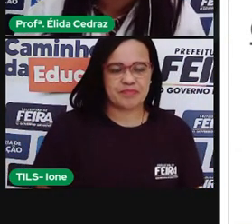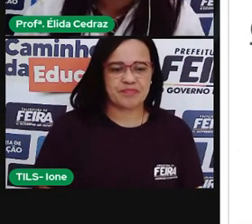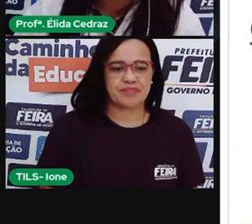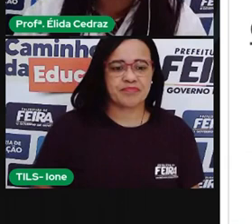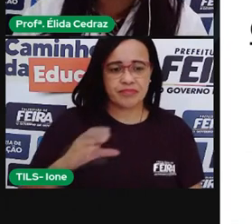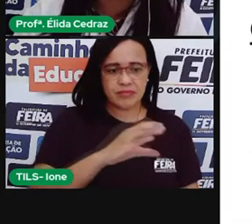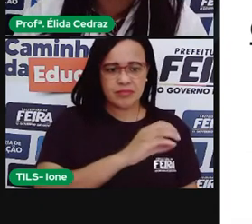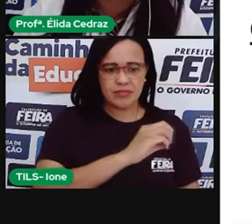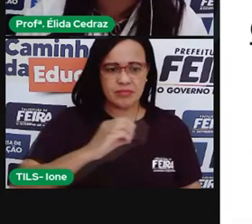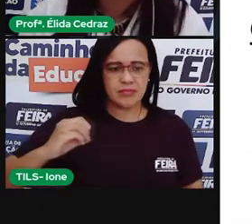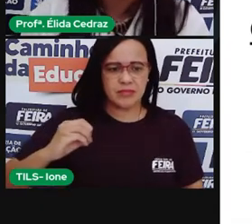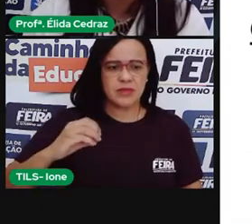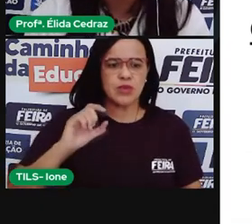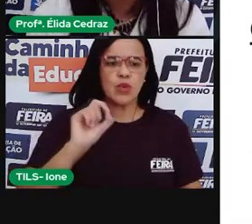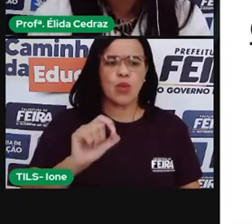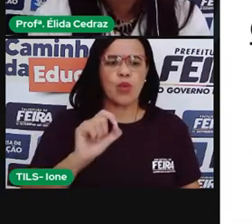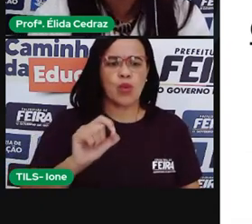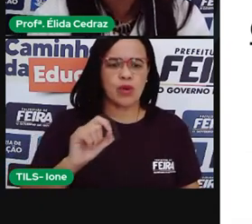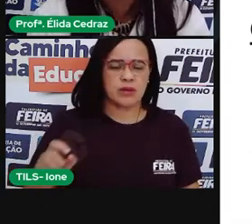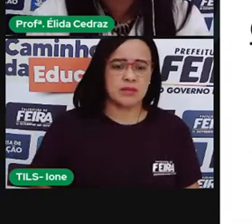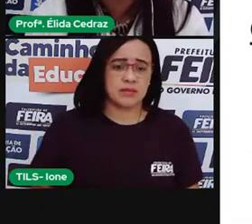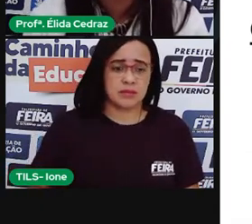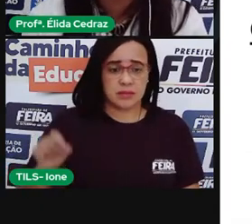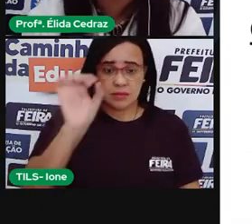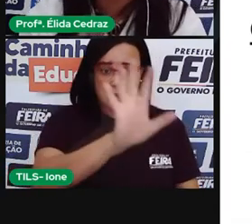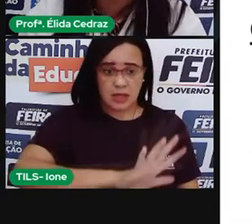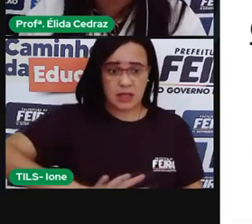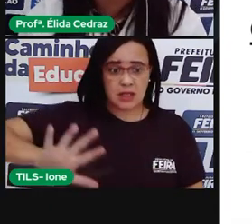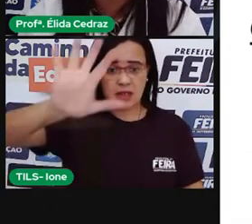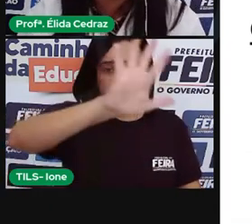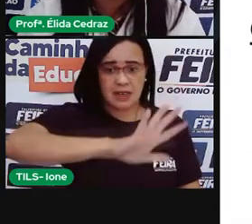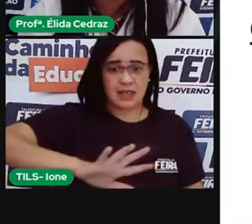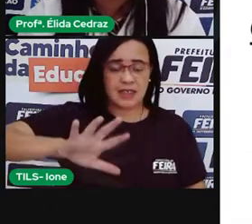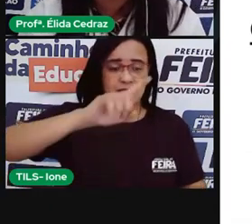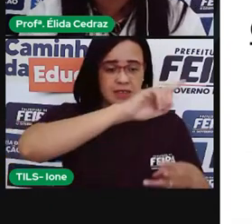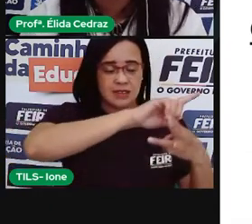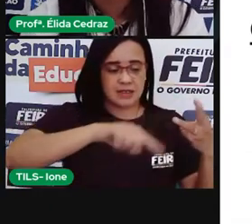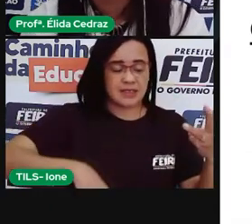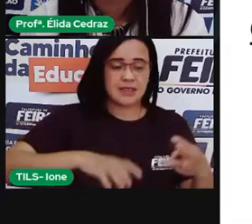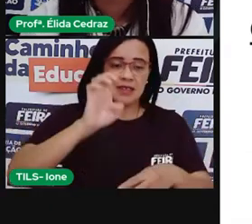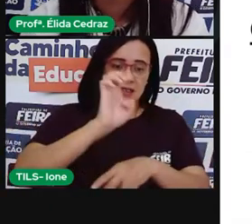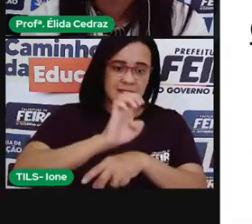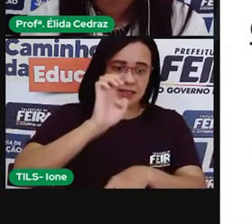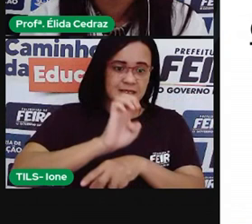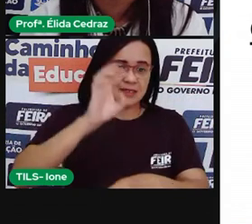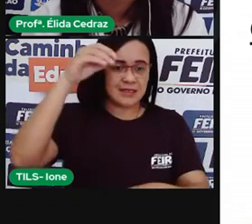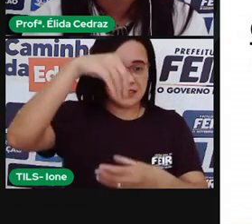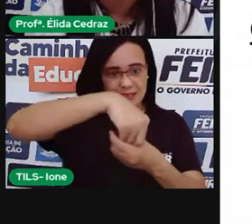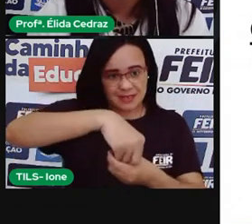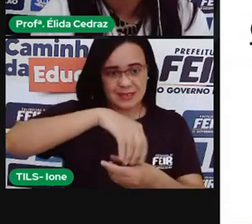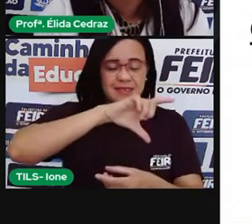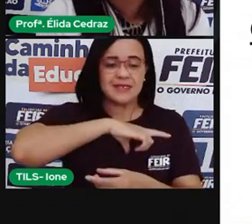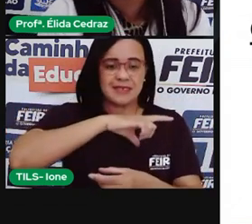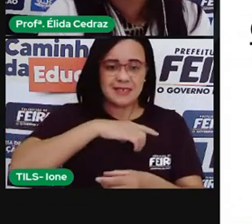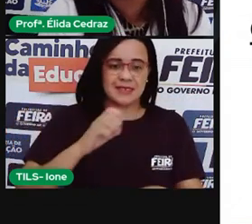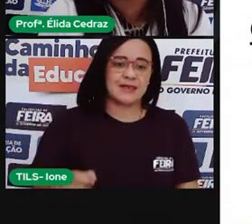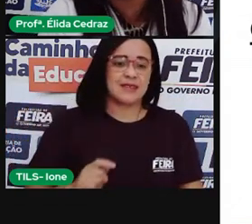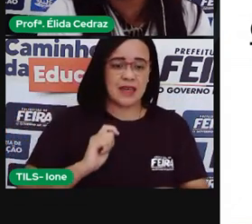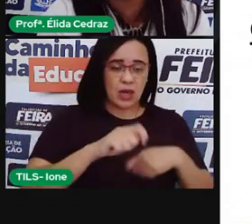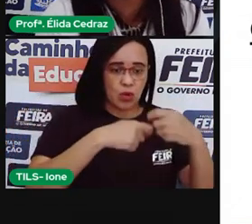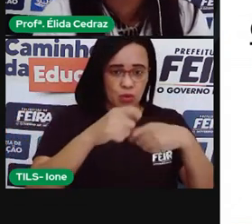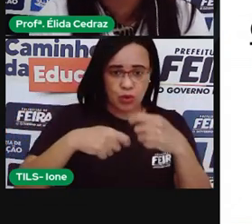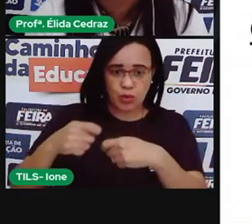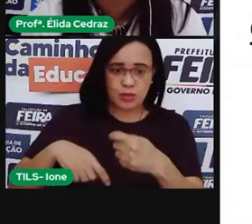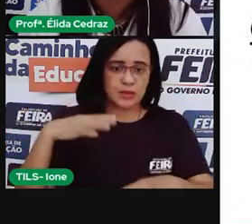O centro-oeste é uma região composta por três estados. A economia é formada